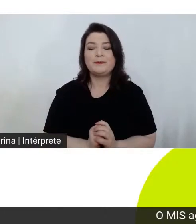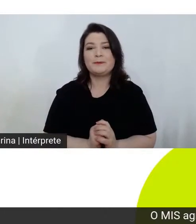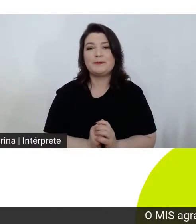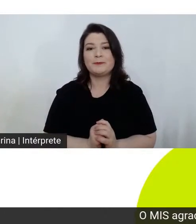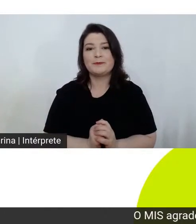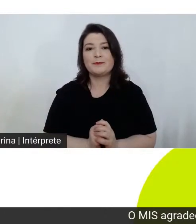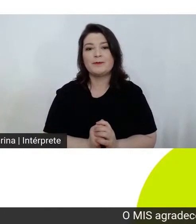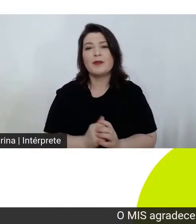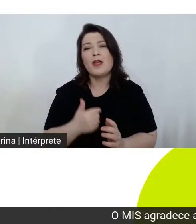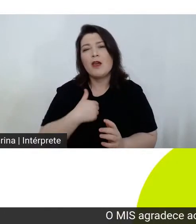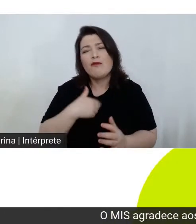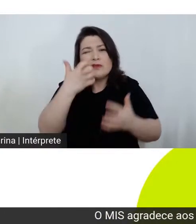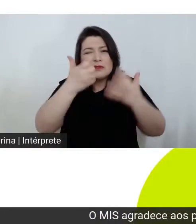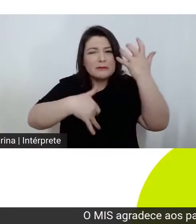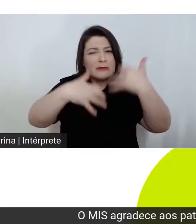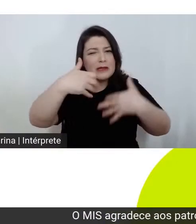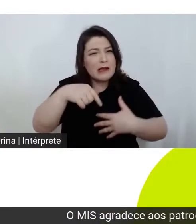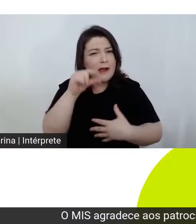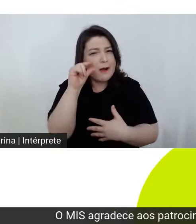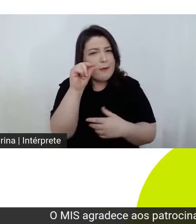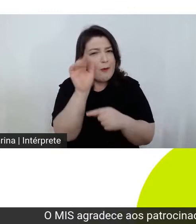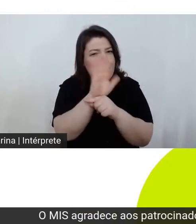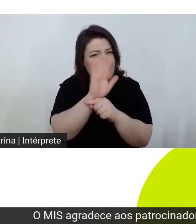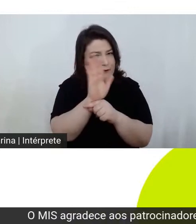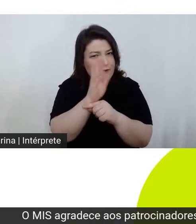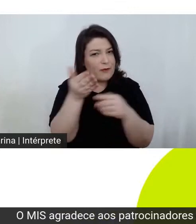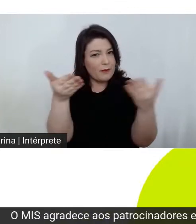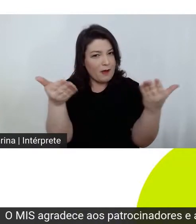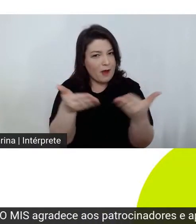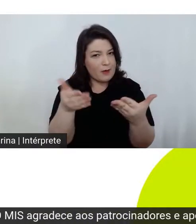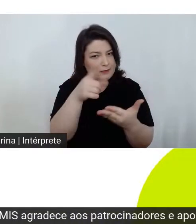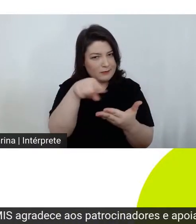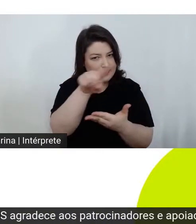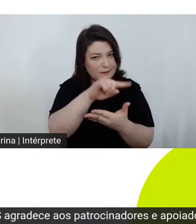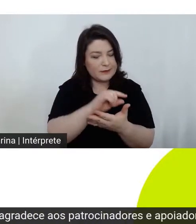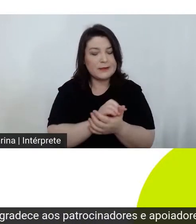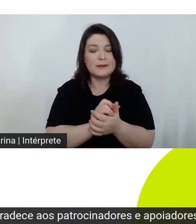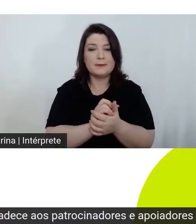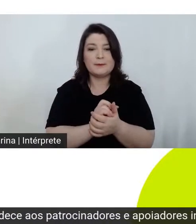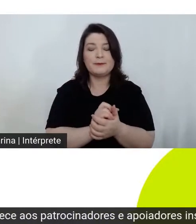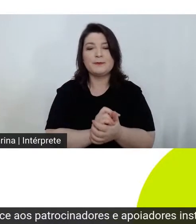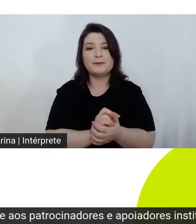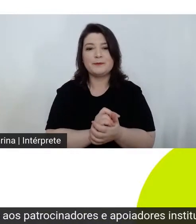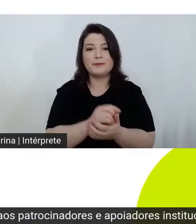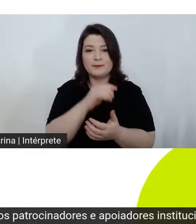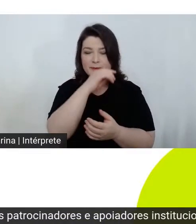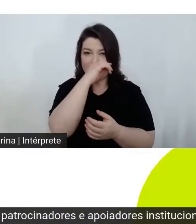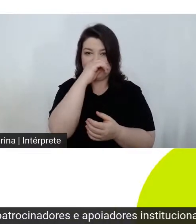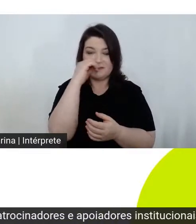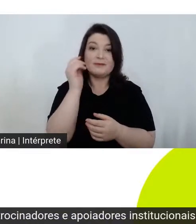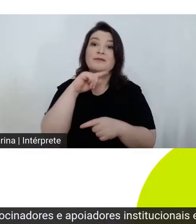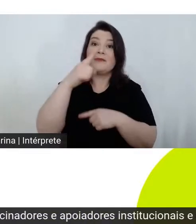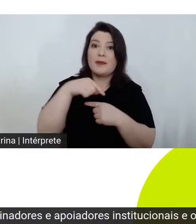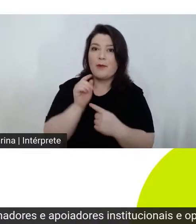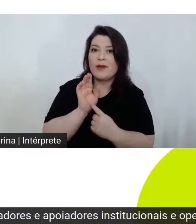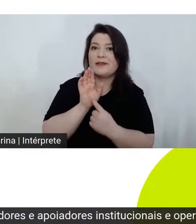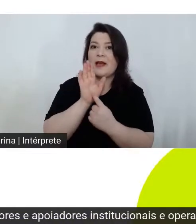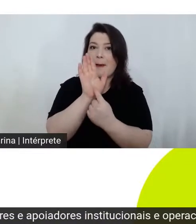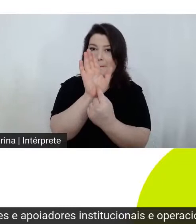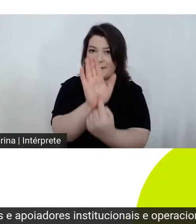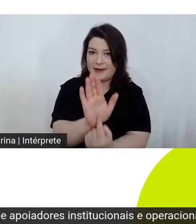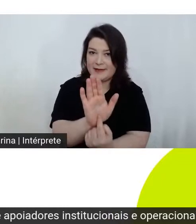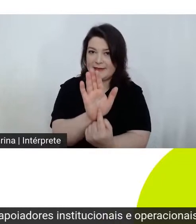Eu vou falar um pouquinho do filme para vocês, e aí eu vou apresentar se a